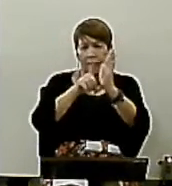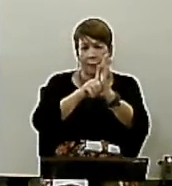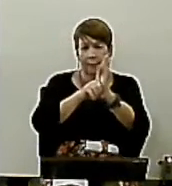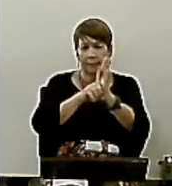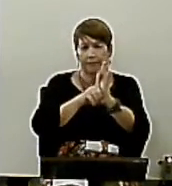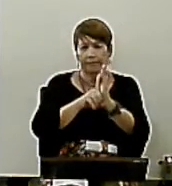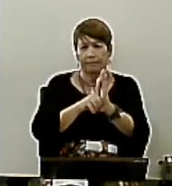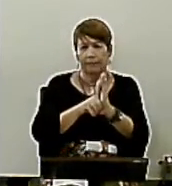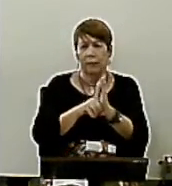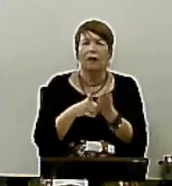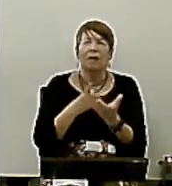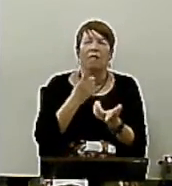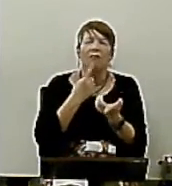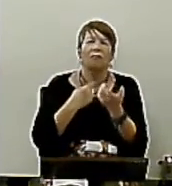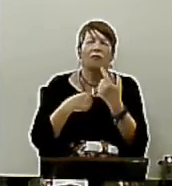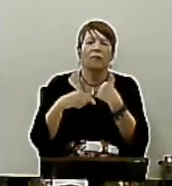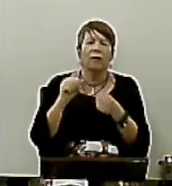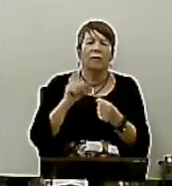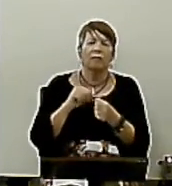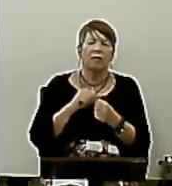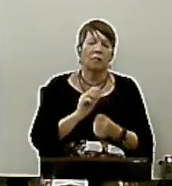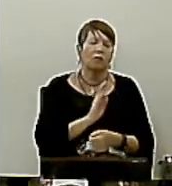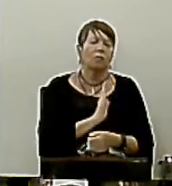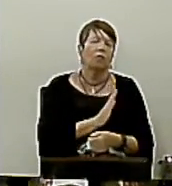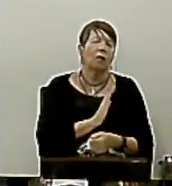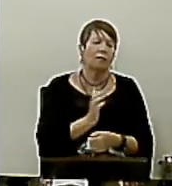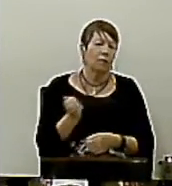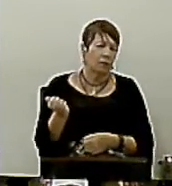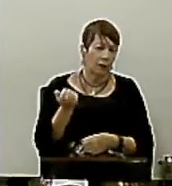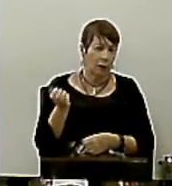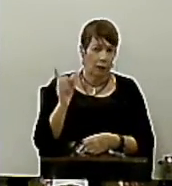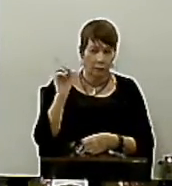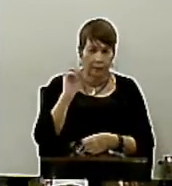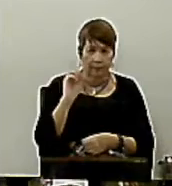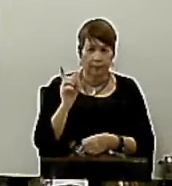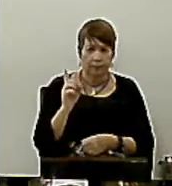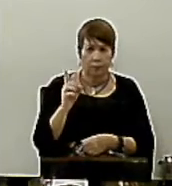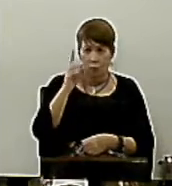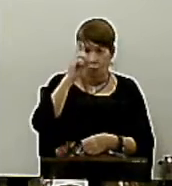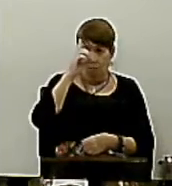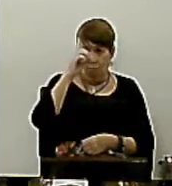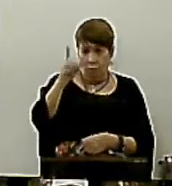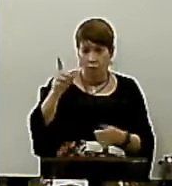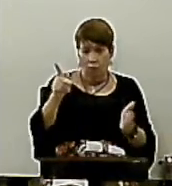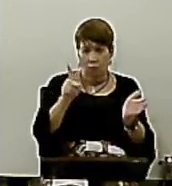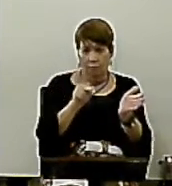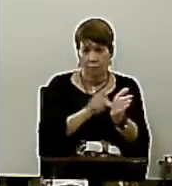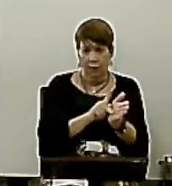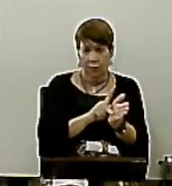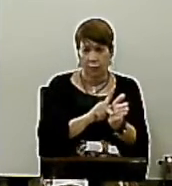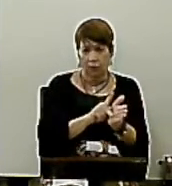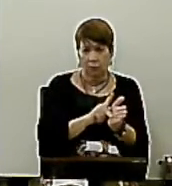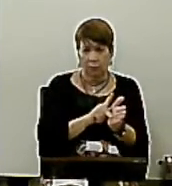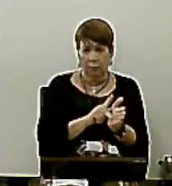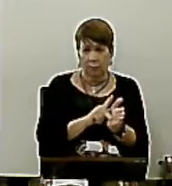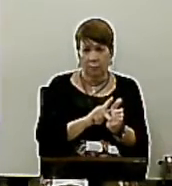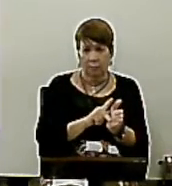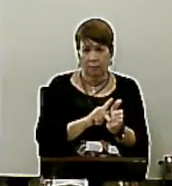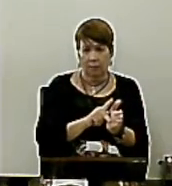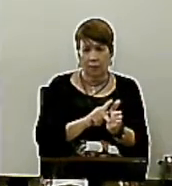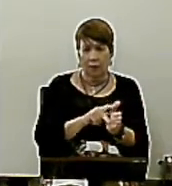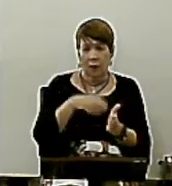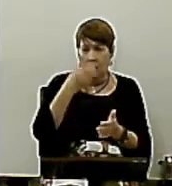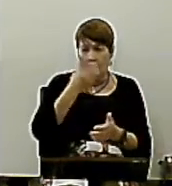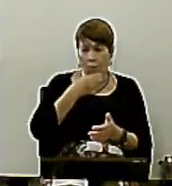naquela Vontade De fazer O que o coração Deseja Domínio próprio Que também É fruto Do Espírito Você vai ver